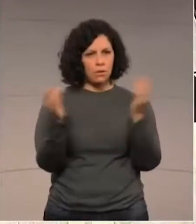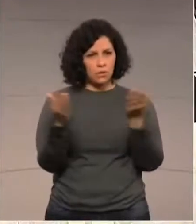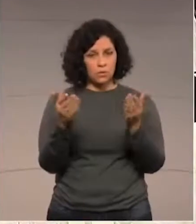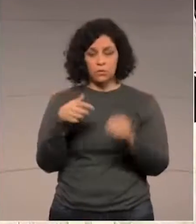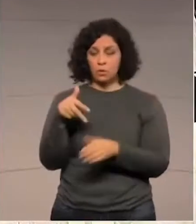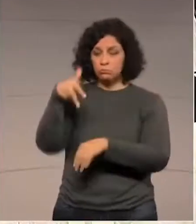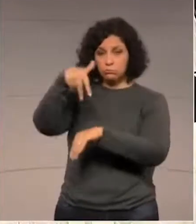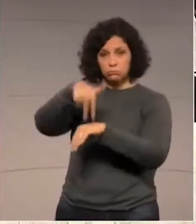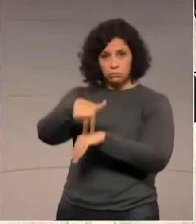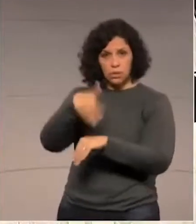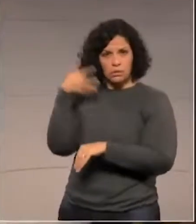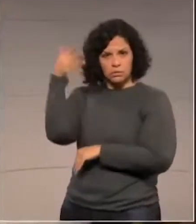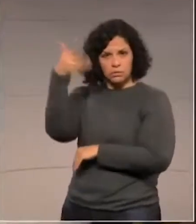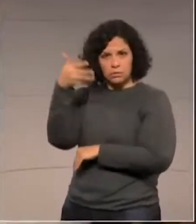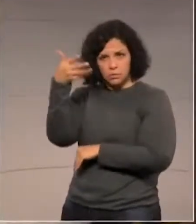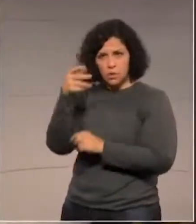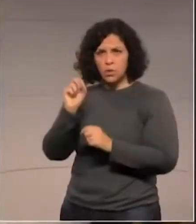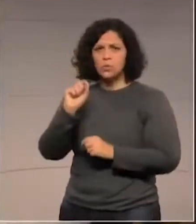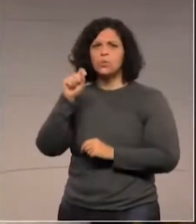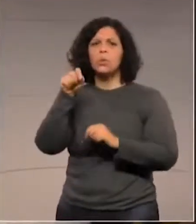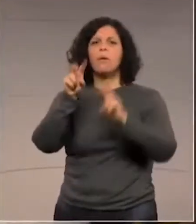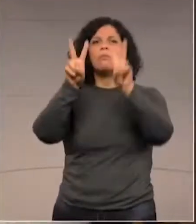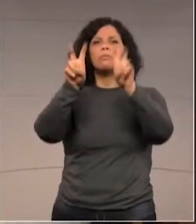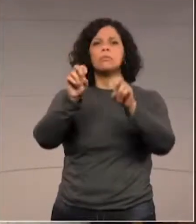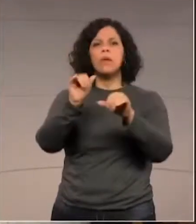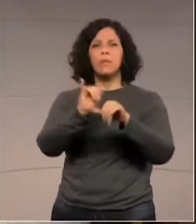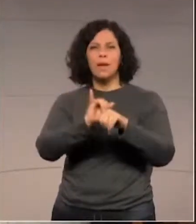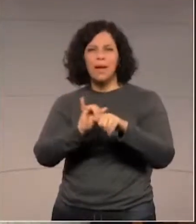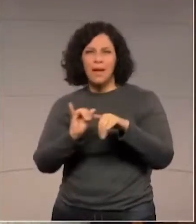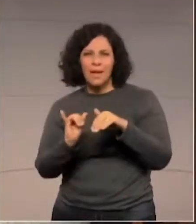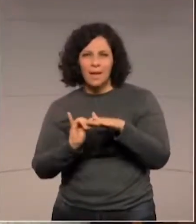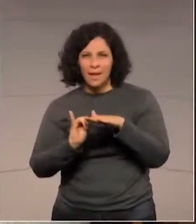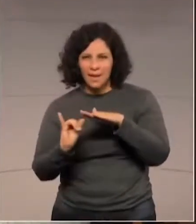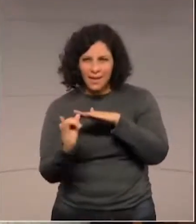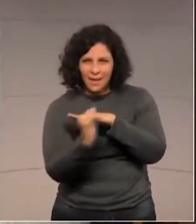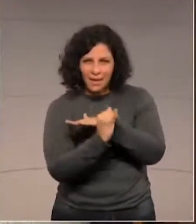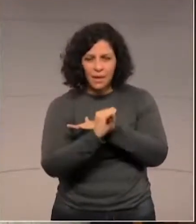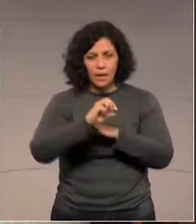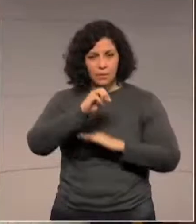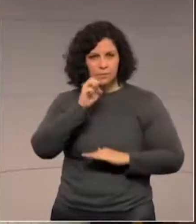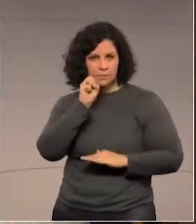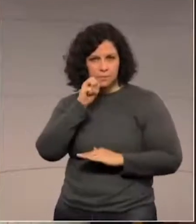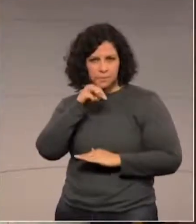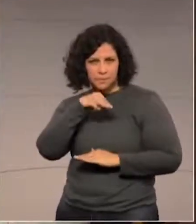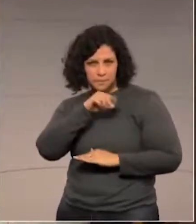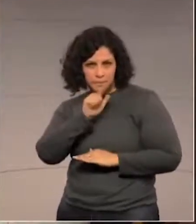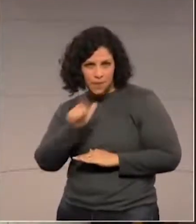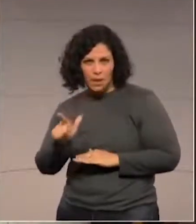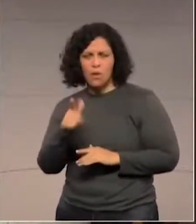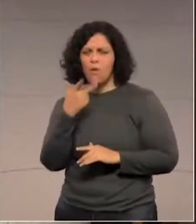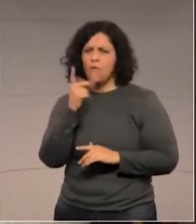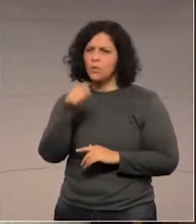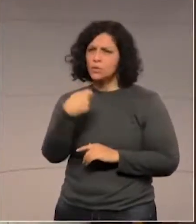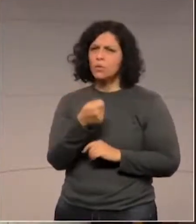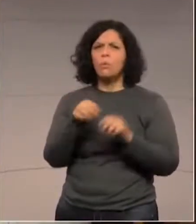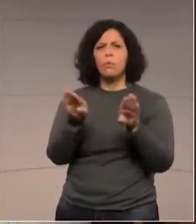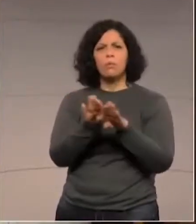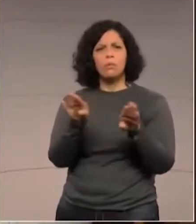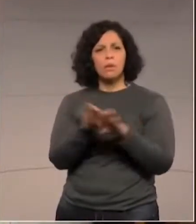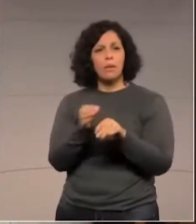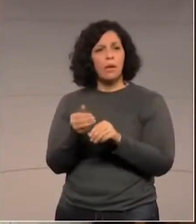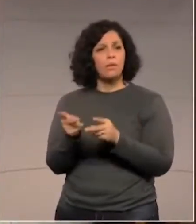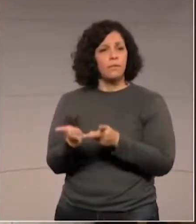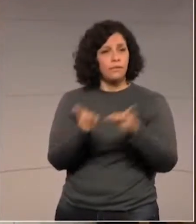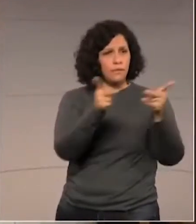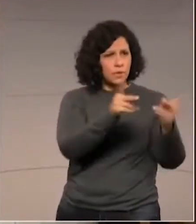meus colegas, para falar sobre a Ilha do Mel. Eu estive lá recentemente em visita oficial como